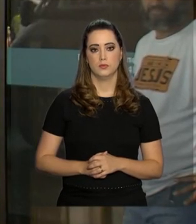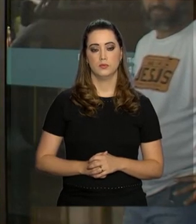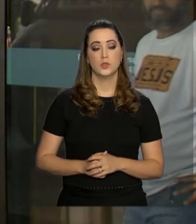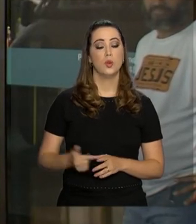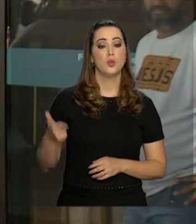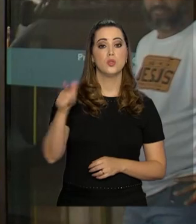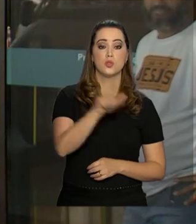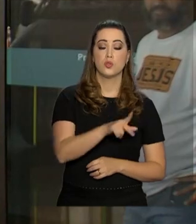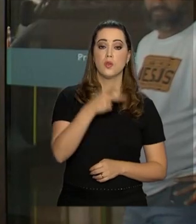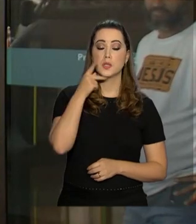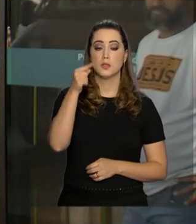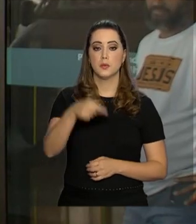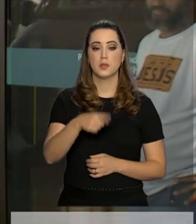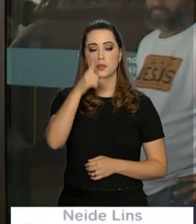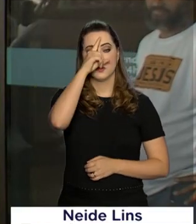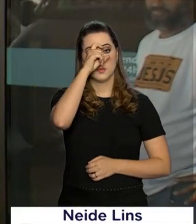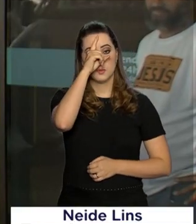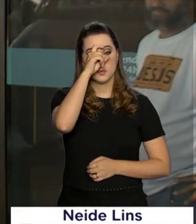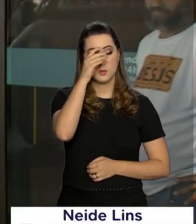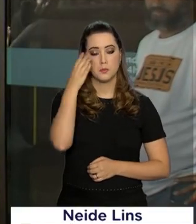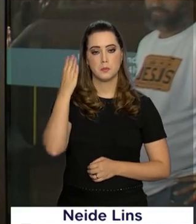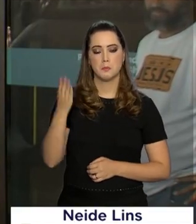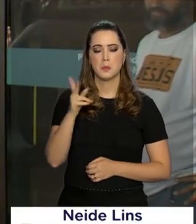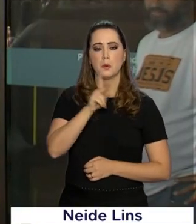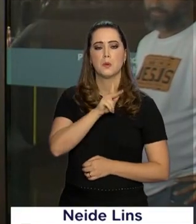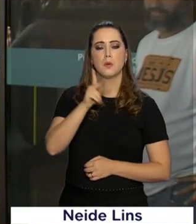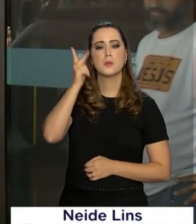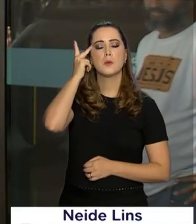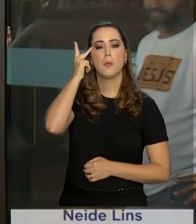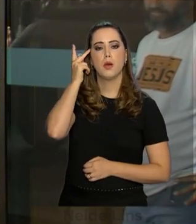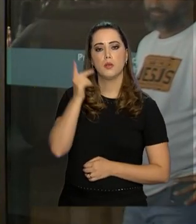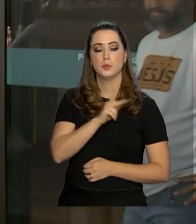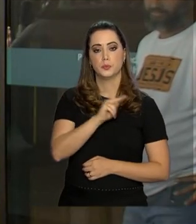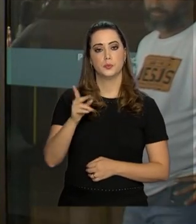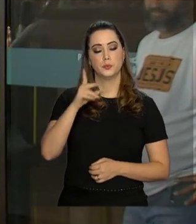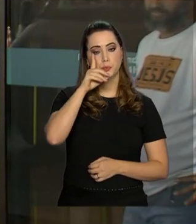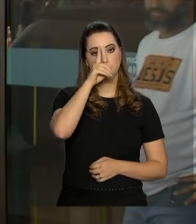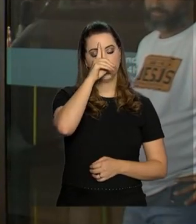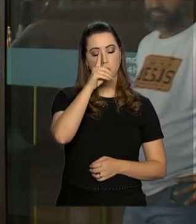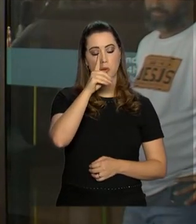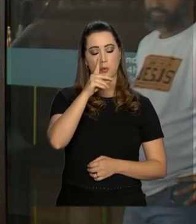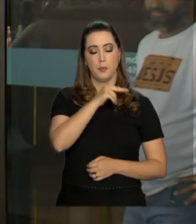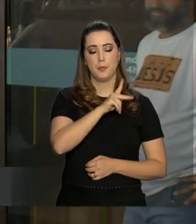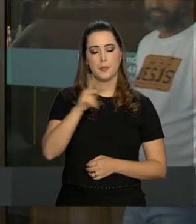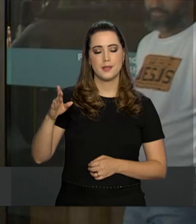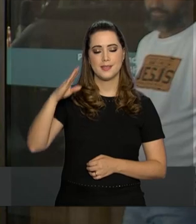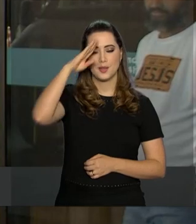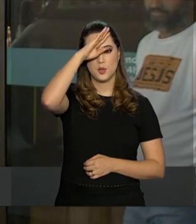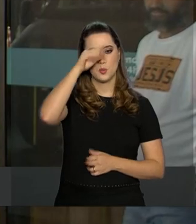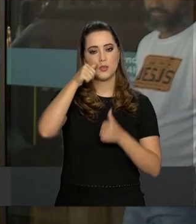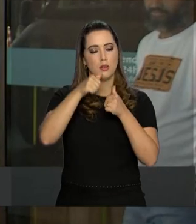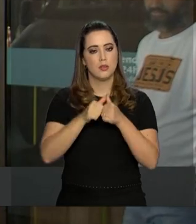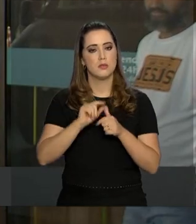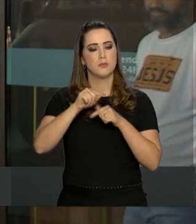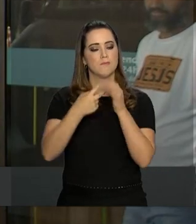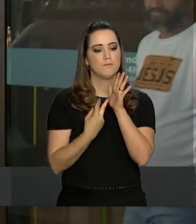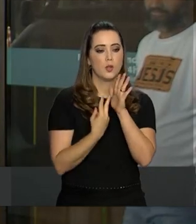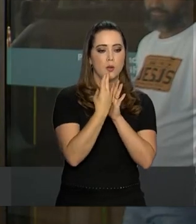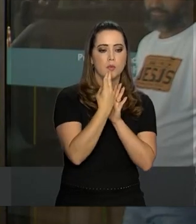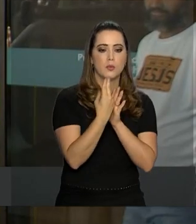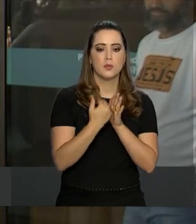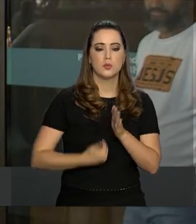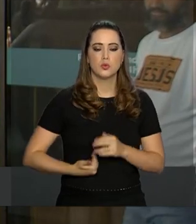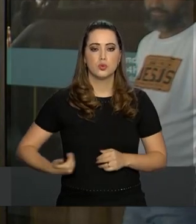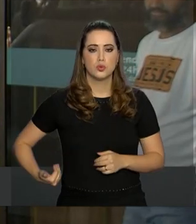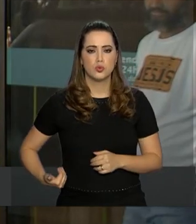Voltamos a falar do Hospital Albert Einstein em São Paulo, onde o Presidente da República, Jair Bolsonaro, se recupera da cirurgia da retirada de bolsa de